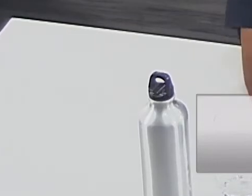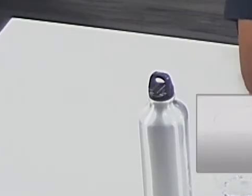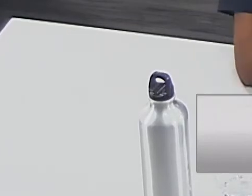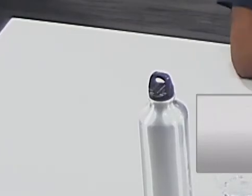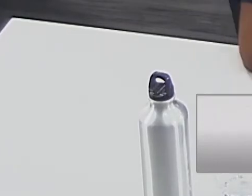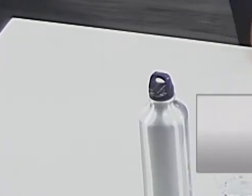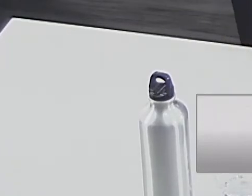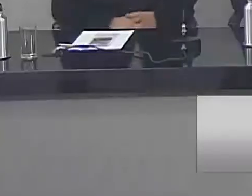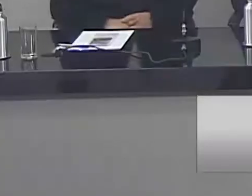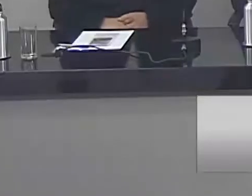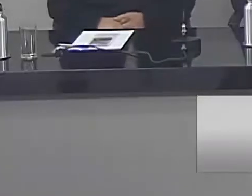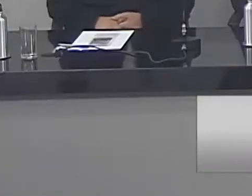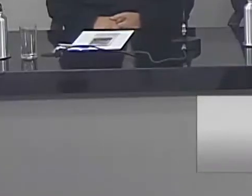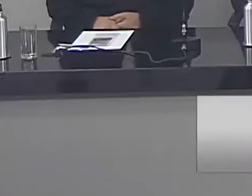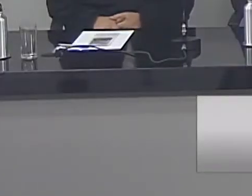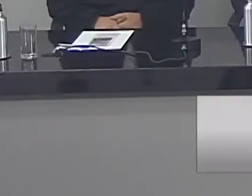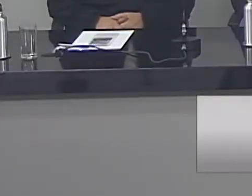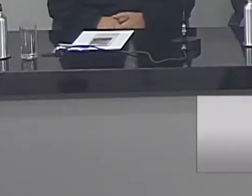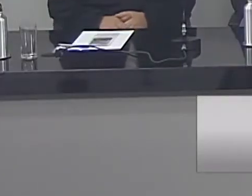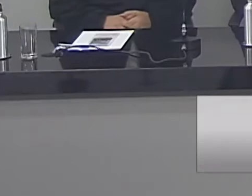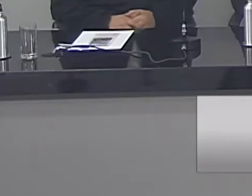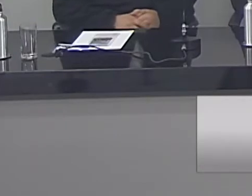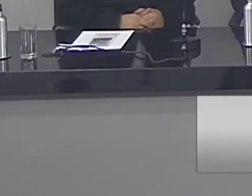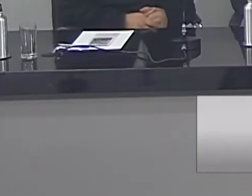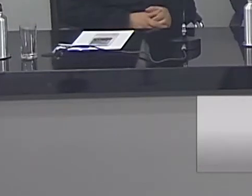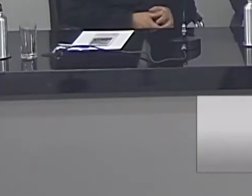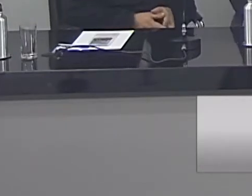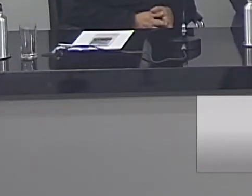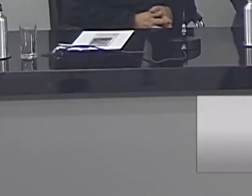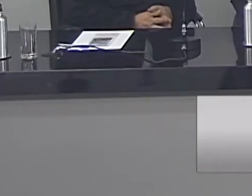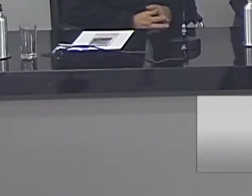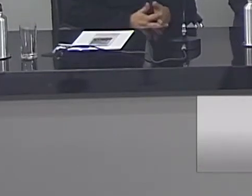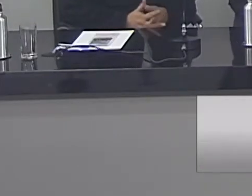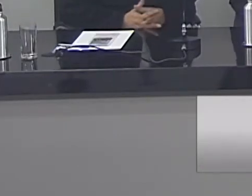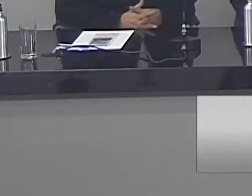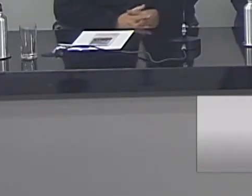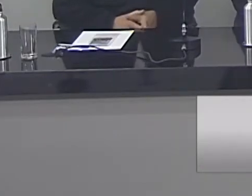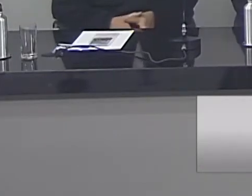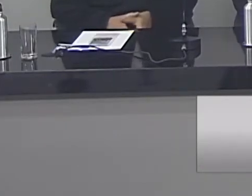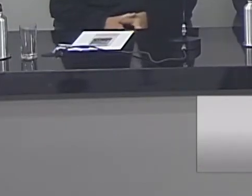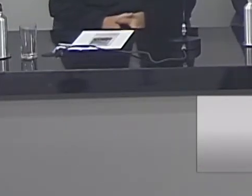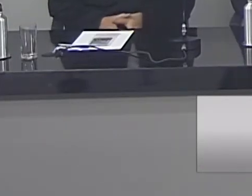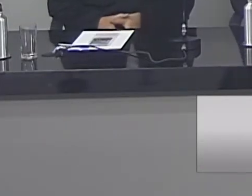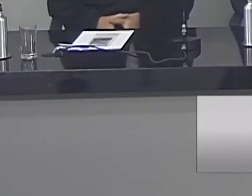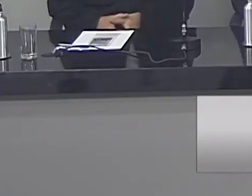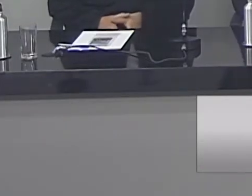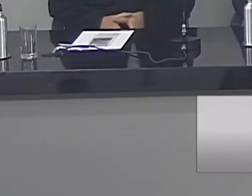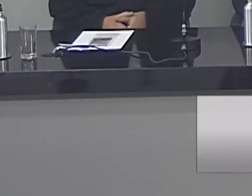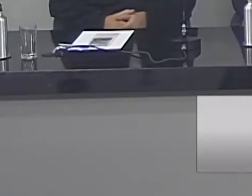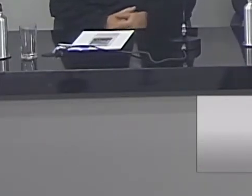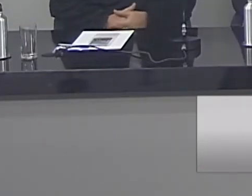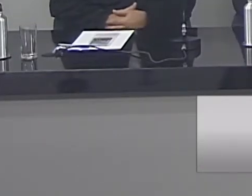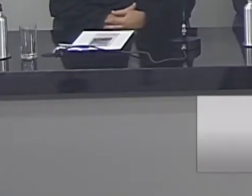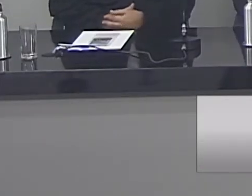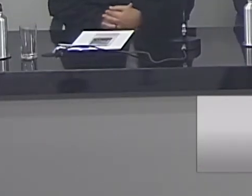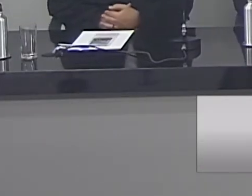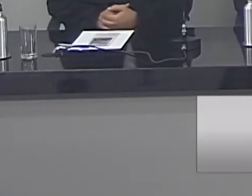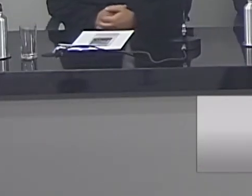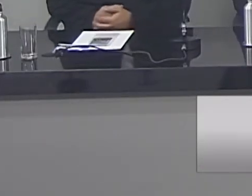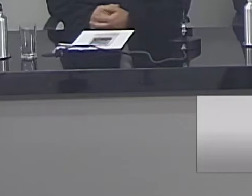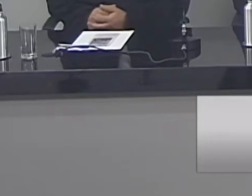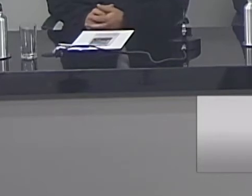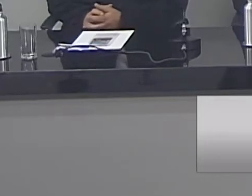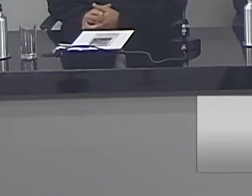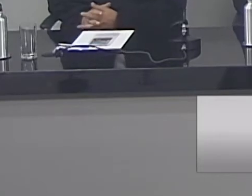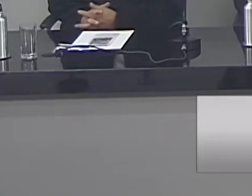obrigada Cintia é número assustador né infelizmente alto ainda nossa cidade abro as